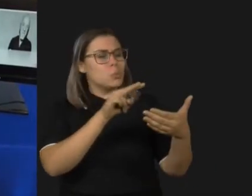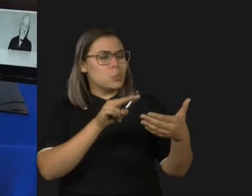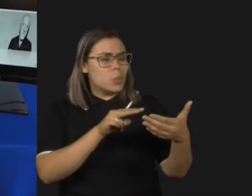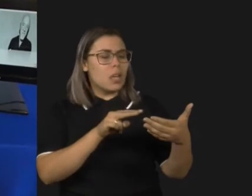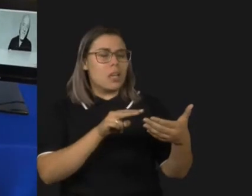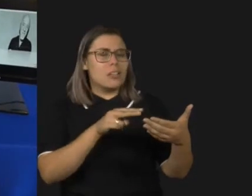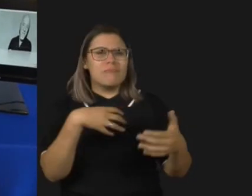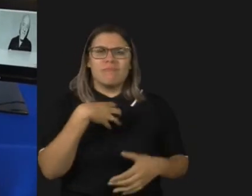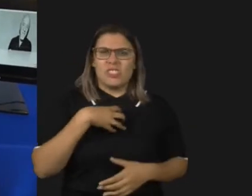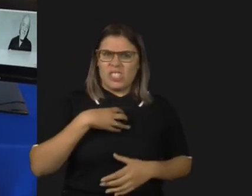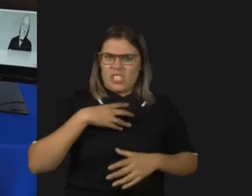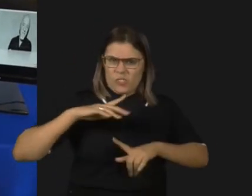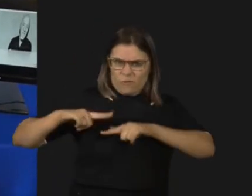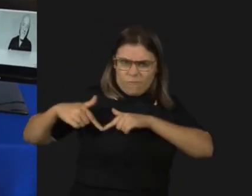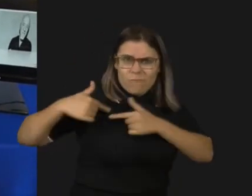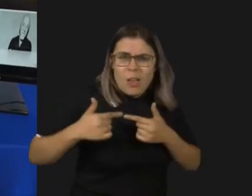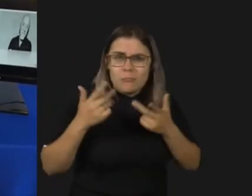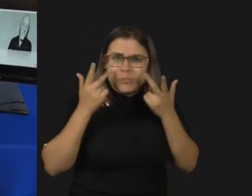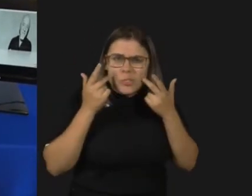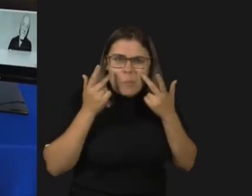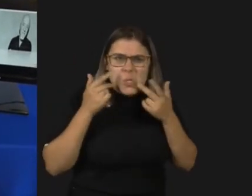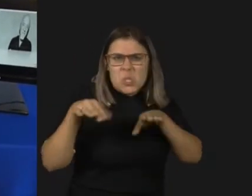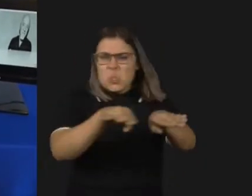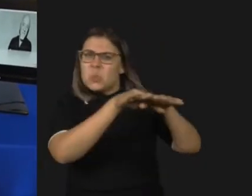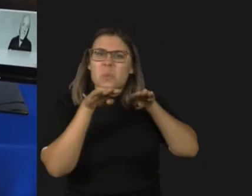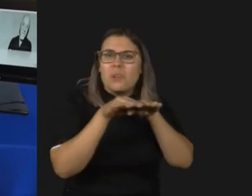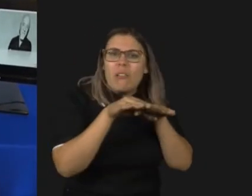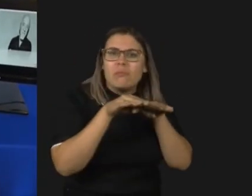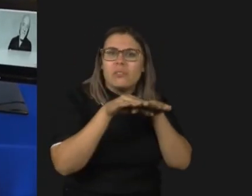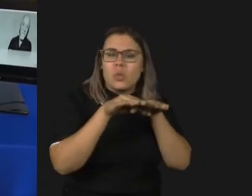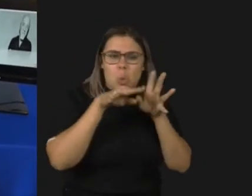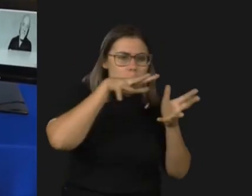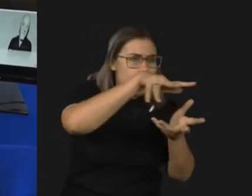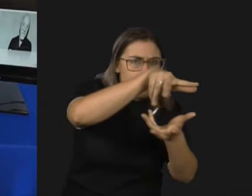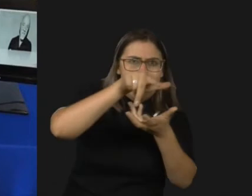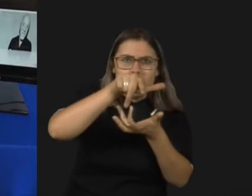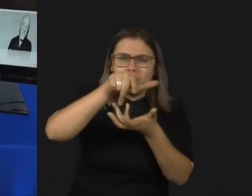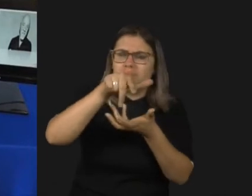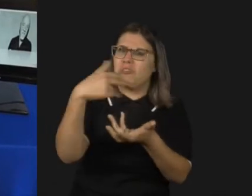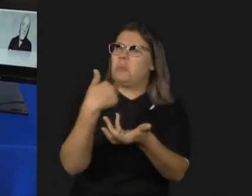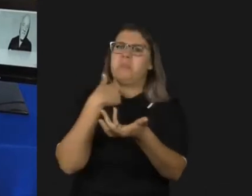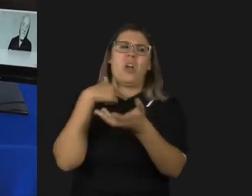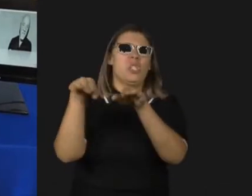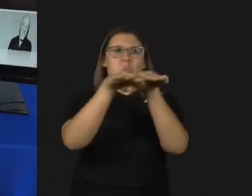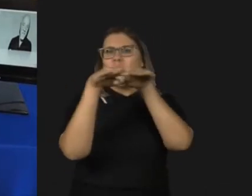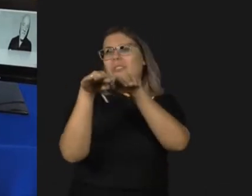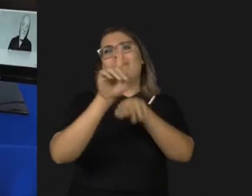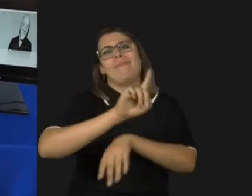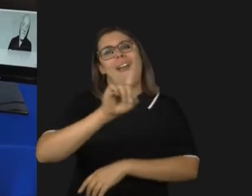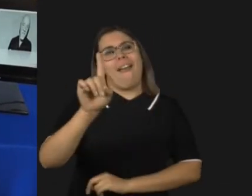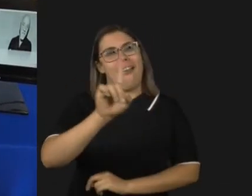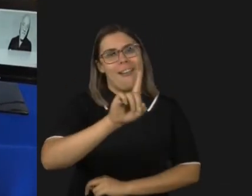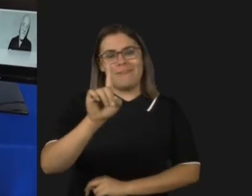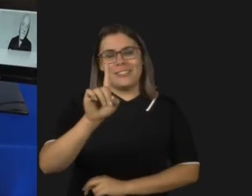ser um sujeito normal e fazer tudo igual o mundo não pode ser tudo igual então por isso nós